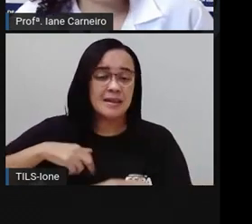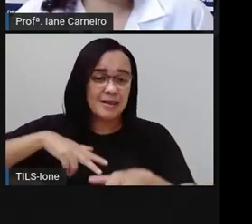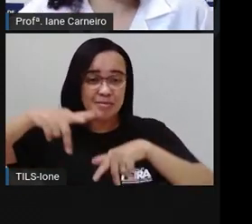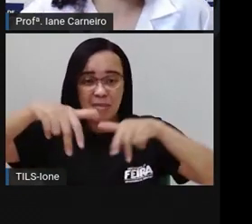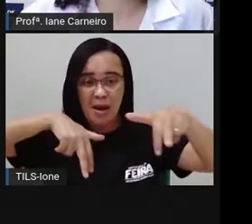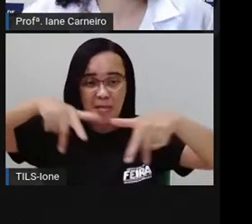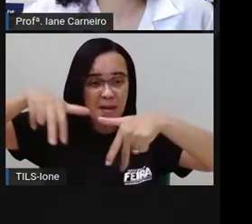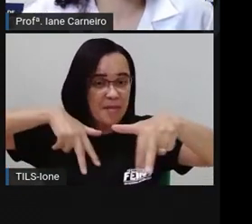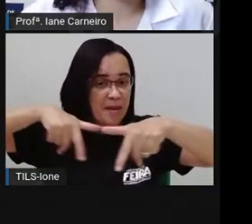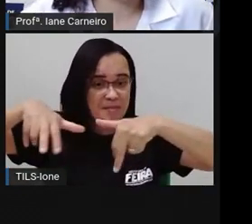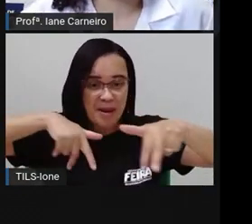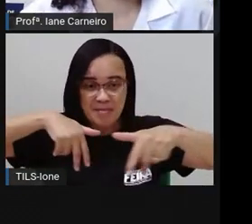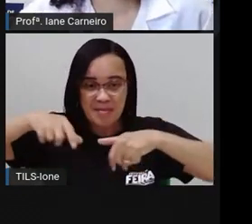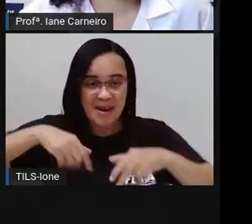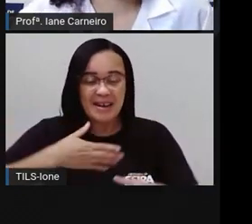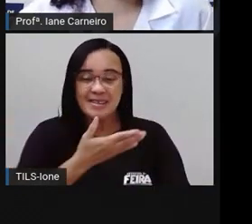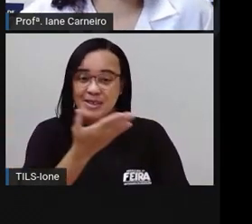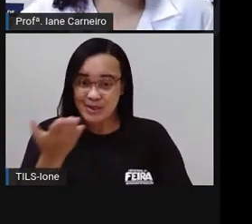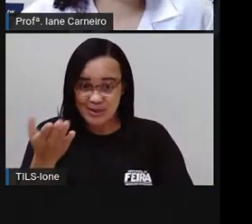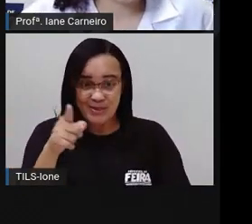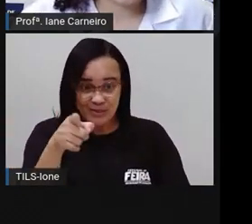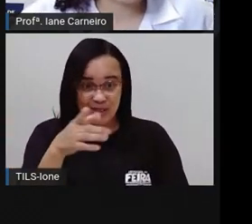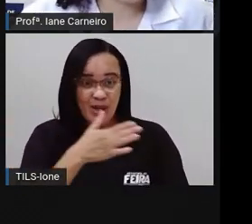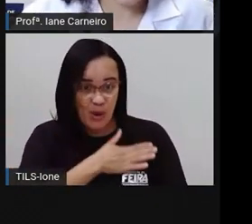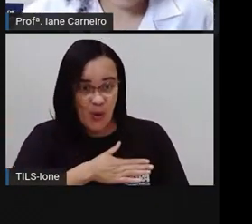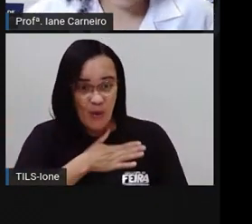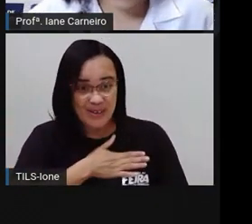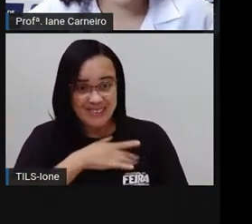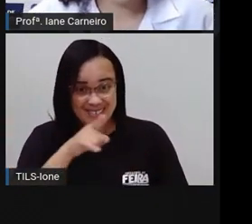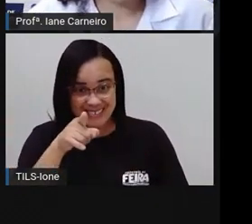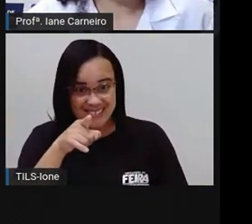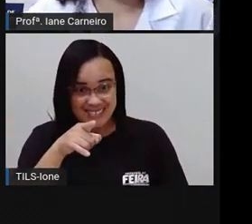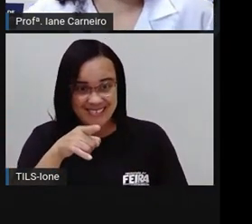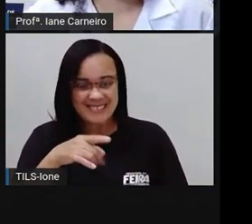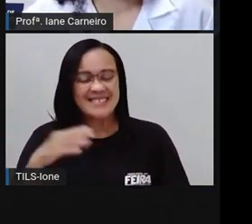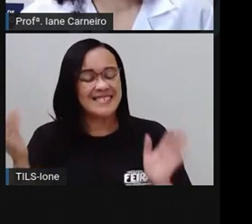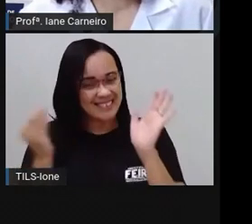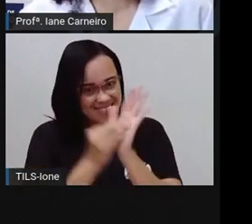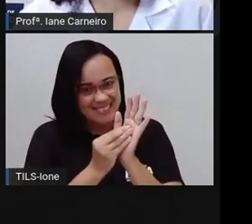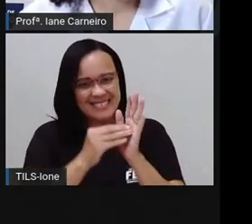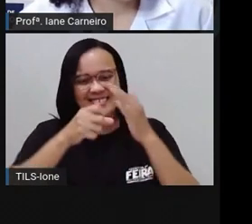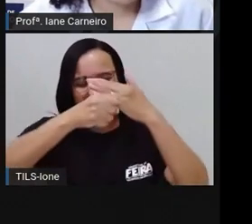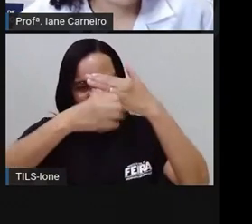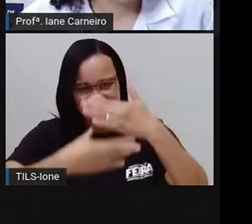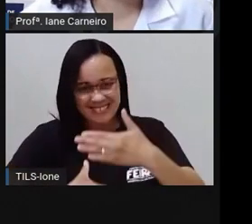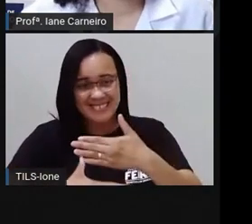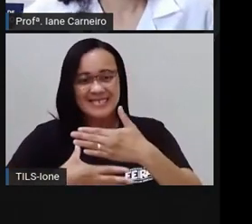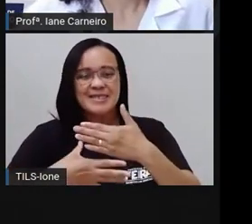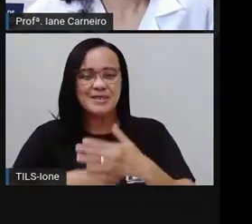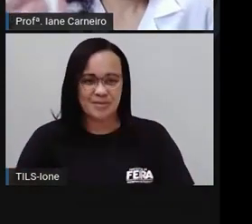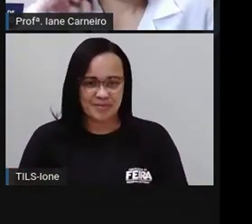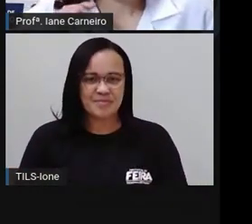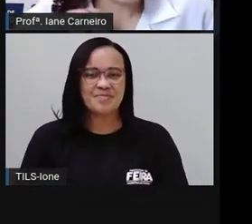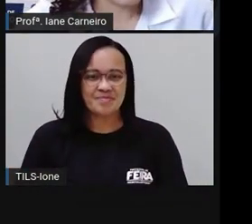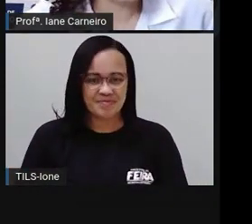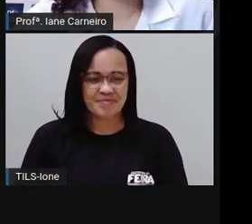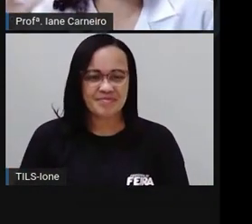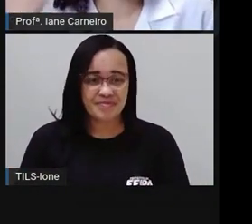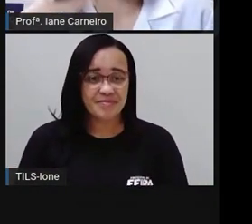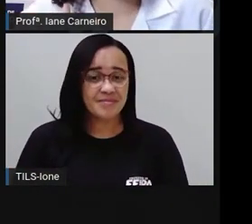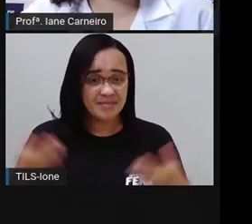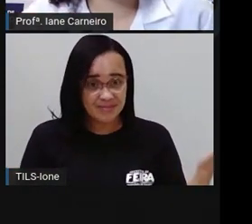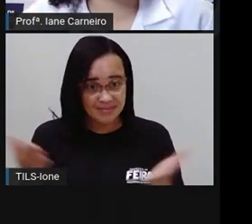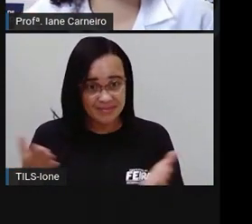Noide, você gosta dessa escola? Coloca aí no comentário, tá certo? E aí, ó, a Pró